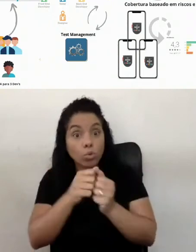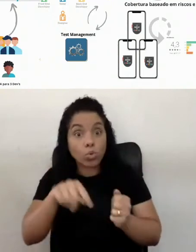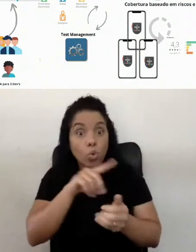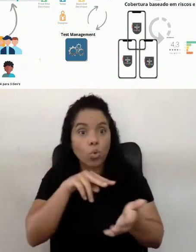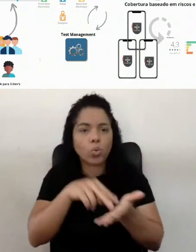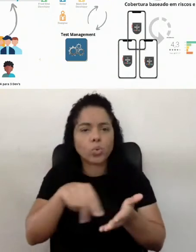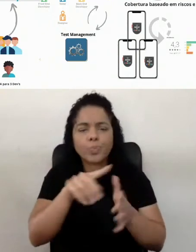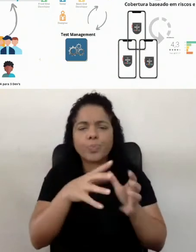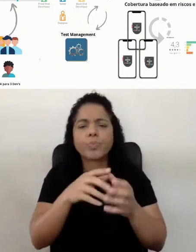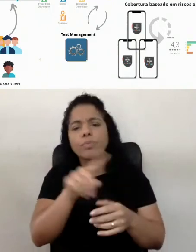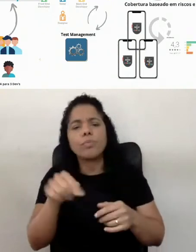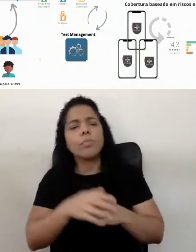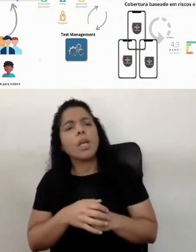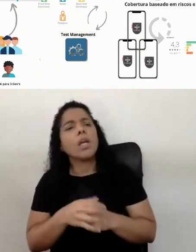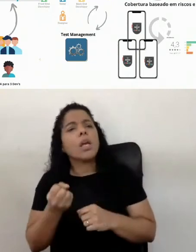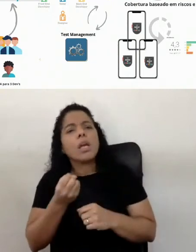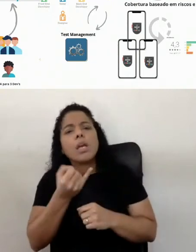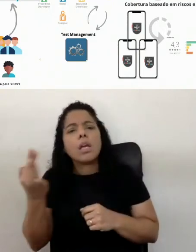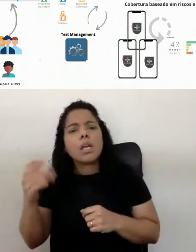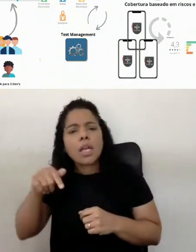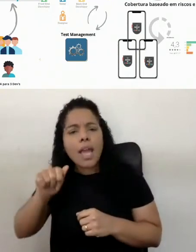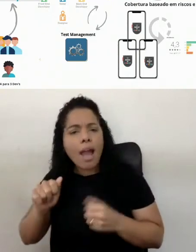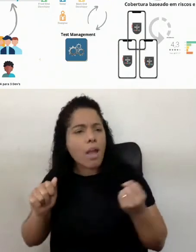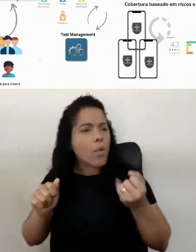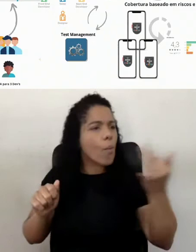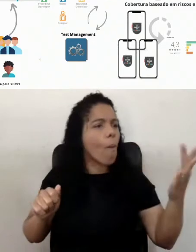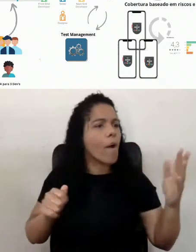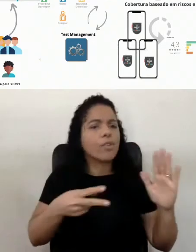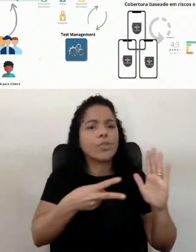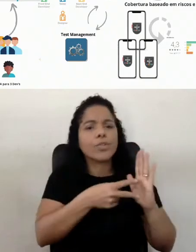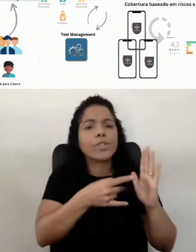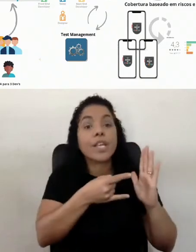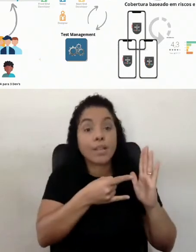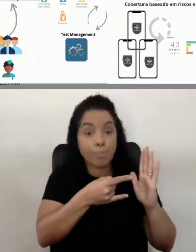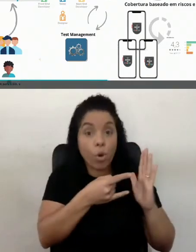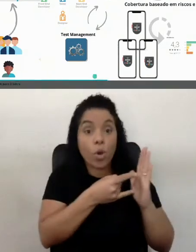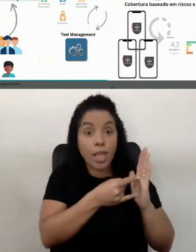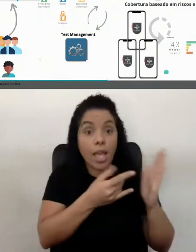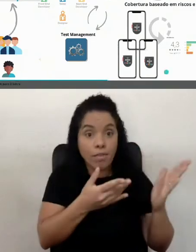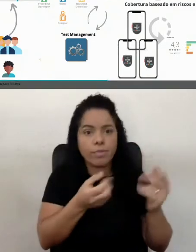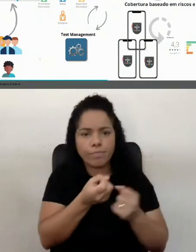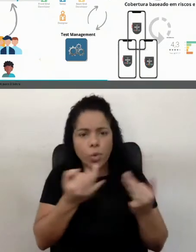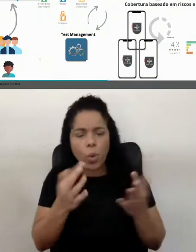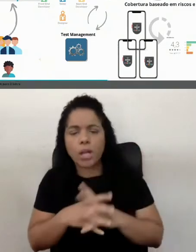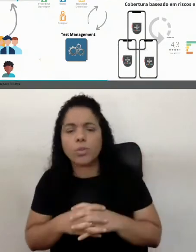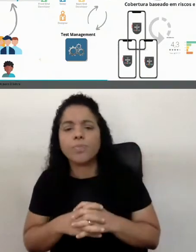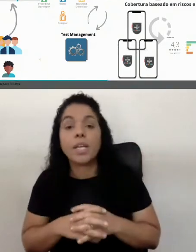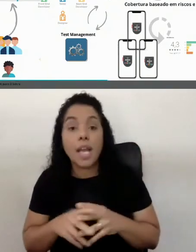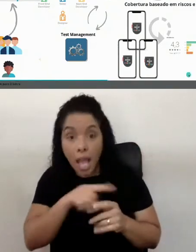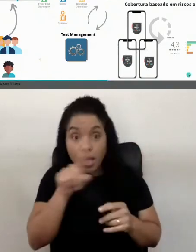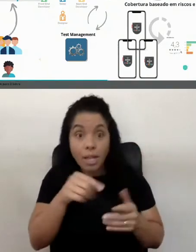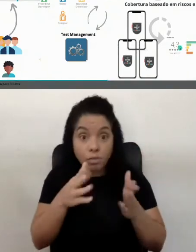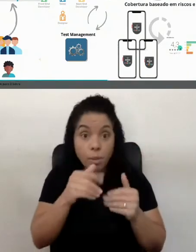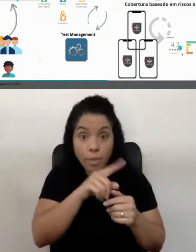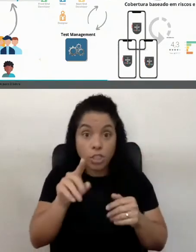proporção que nós temos de QAs para DEVs, né, e um número aí de mercado, né, um número de mercado, e isso também eu quero ouvir de vocês